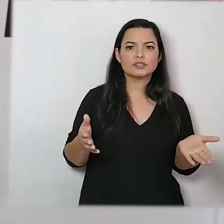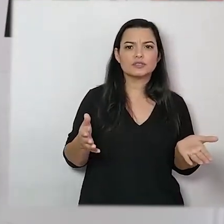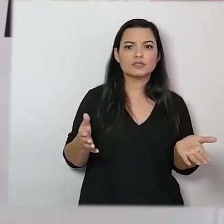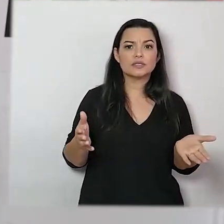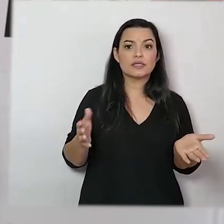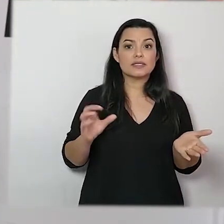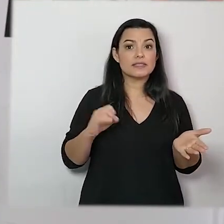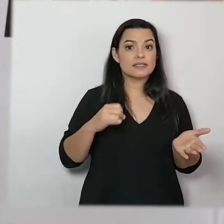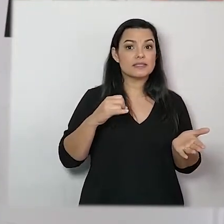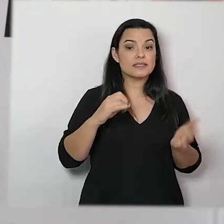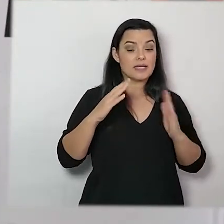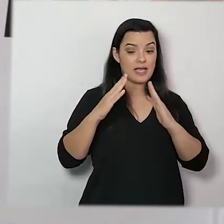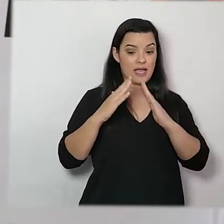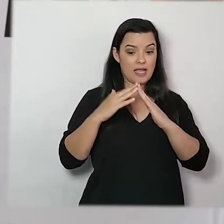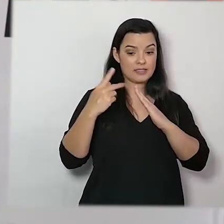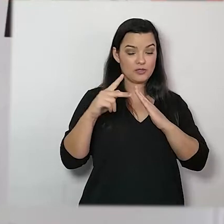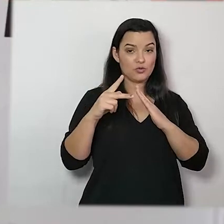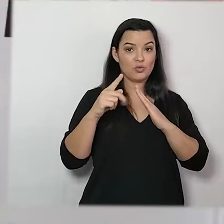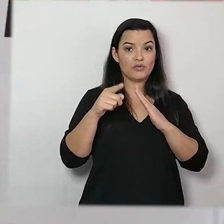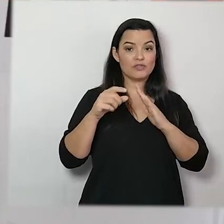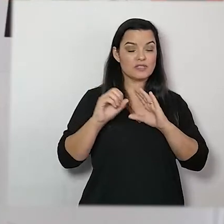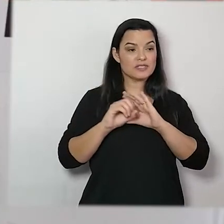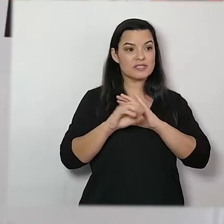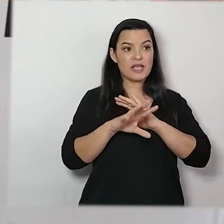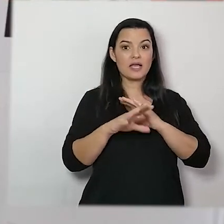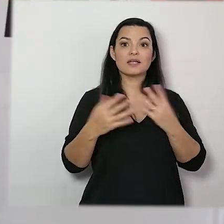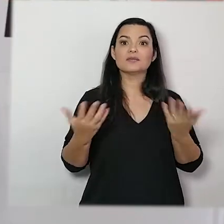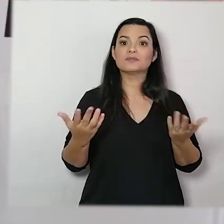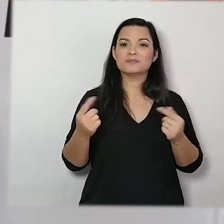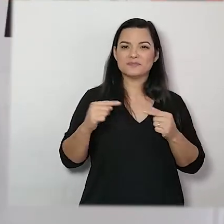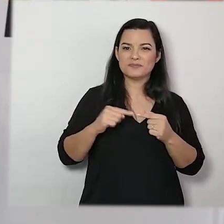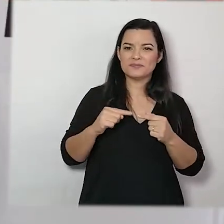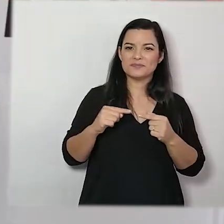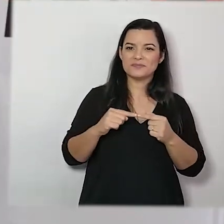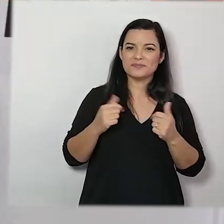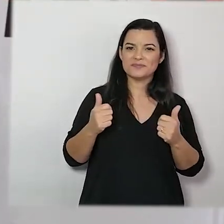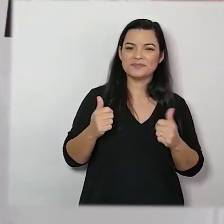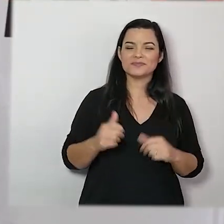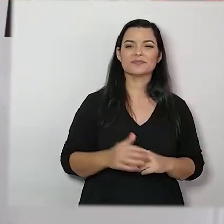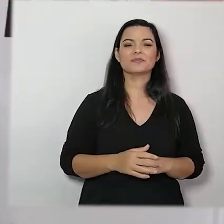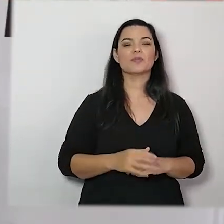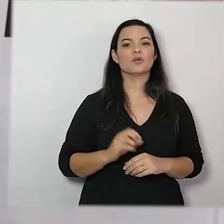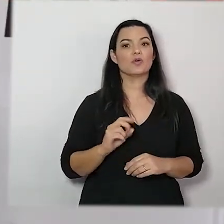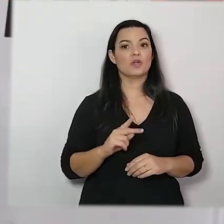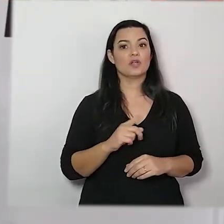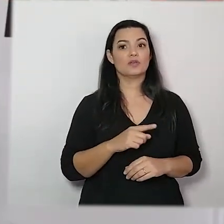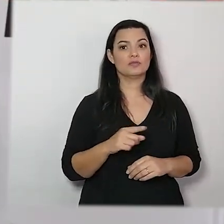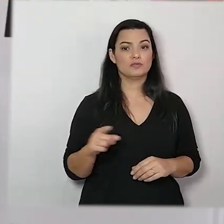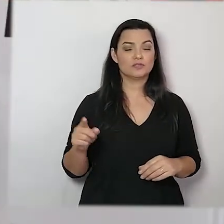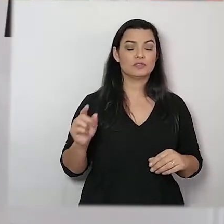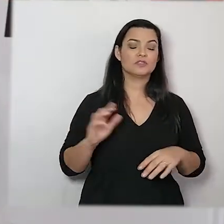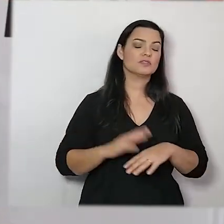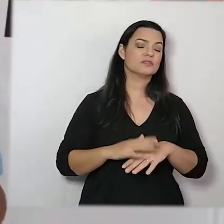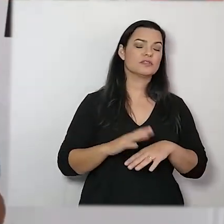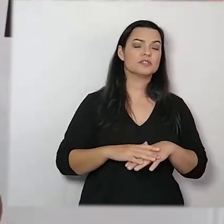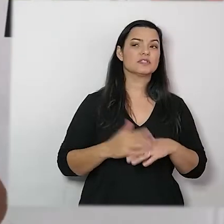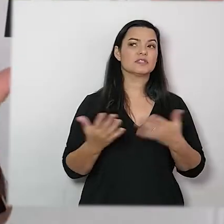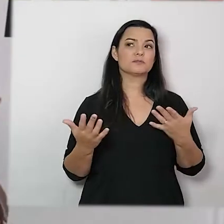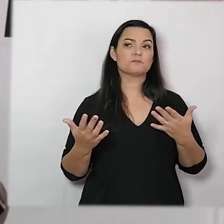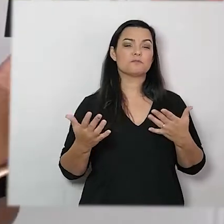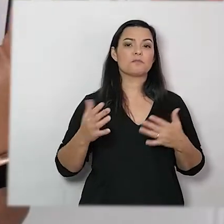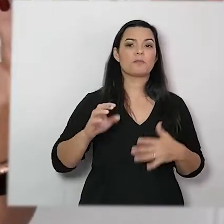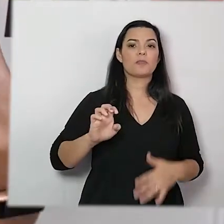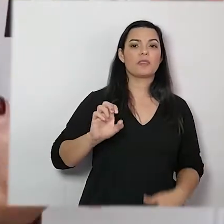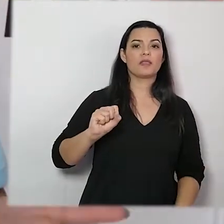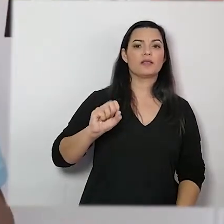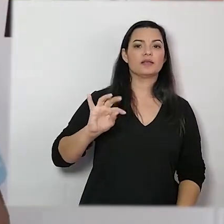casa. Combinado? Então, tá bom. Vocês podem fazer a estimativa de onde